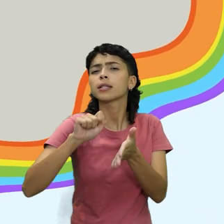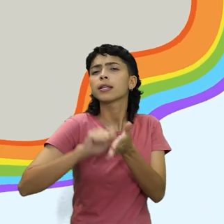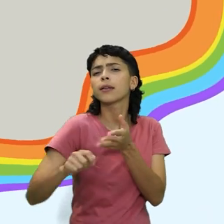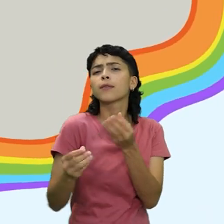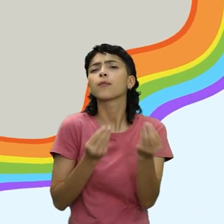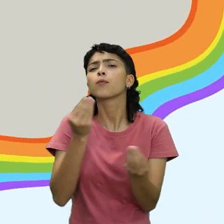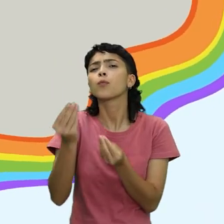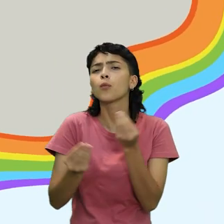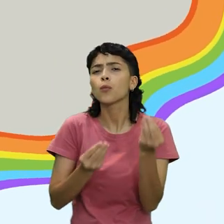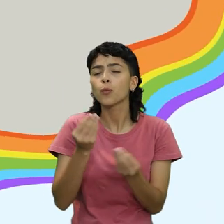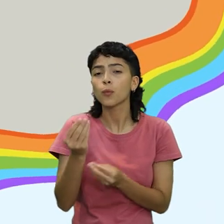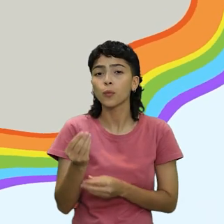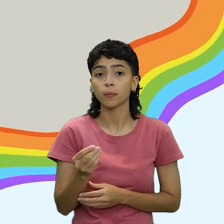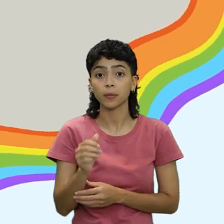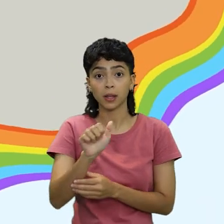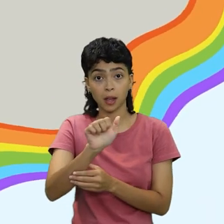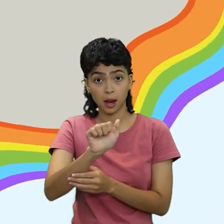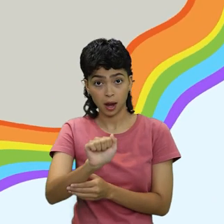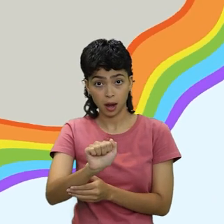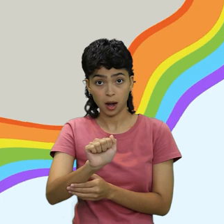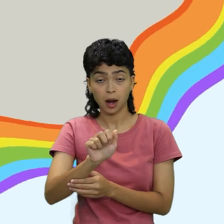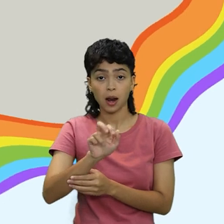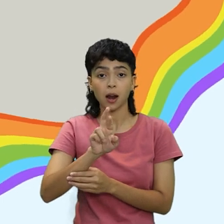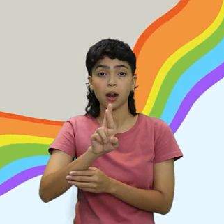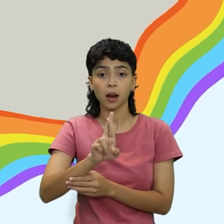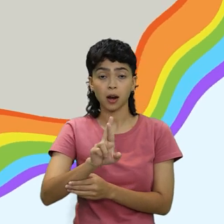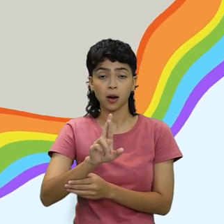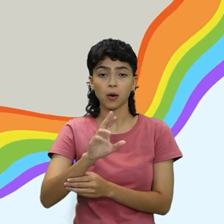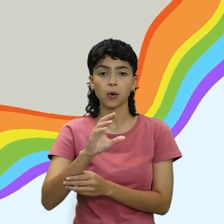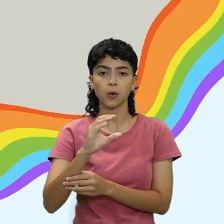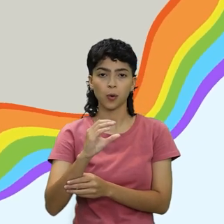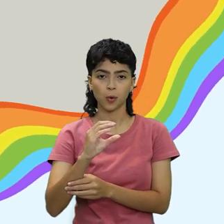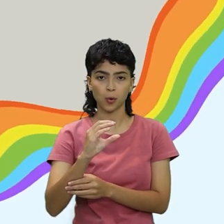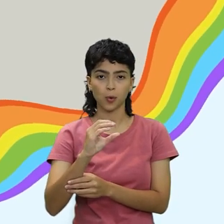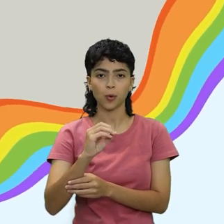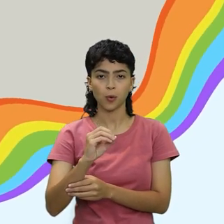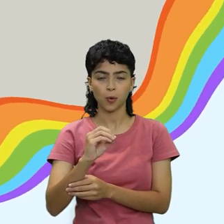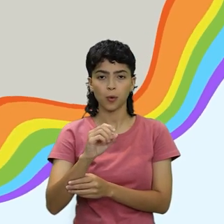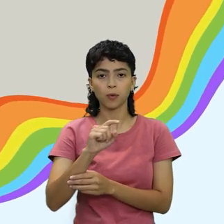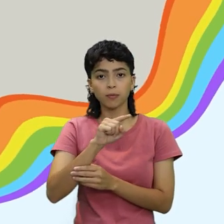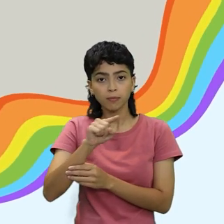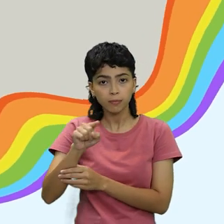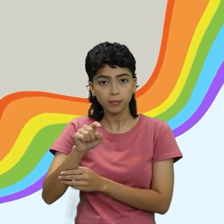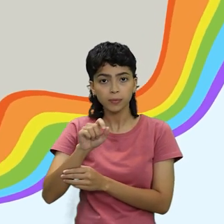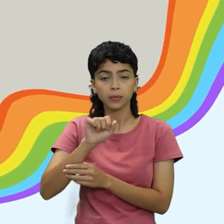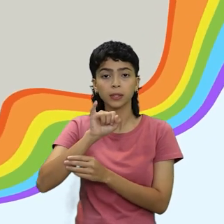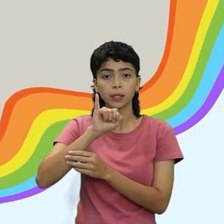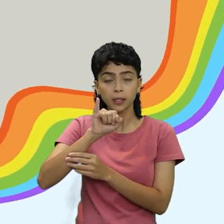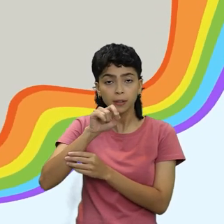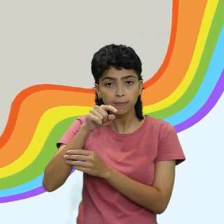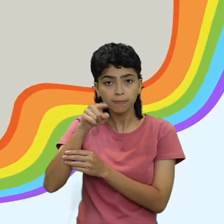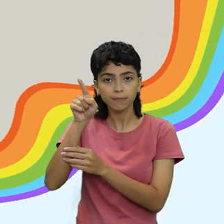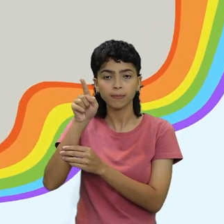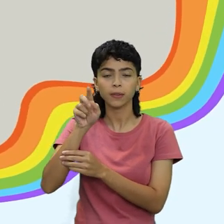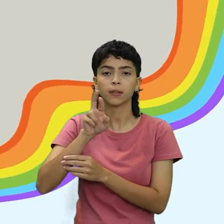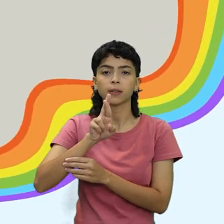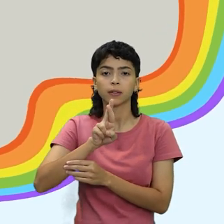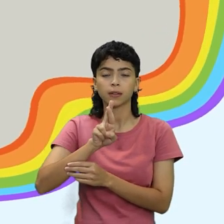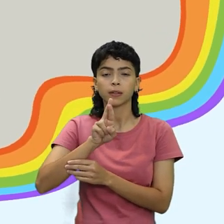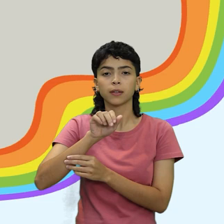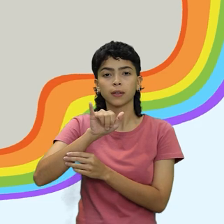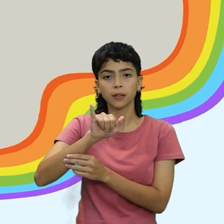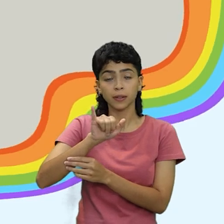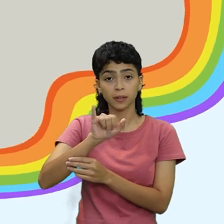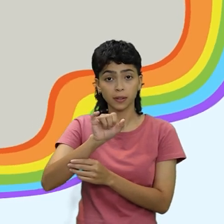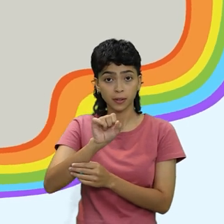escreve arco-íris? Então me ajude! A-R-C-O-I-R-I